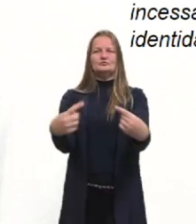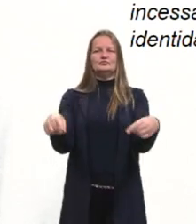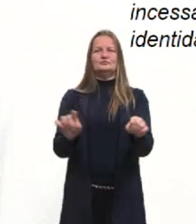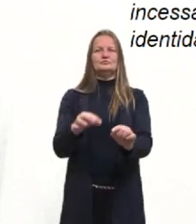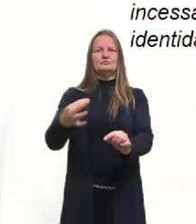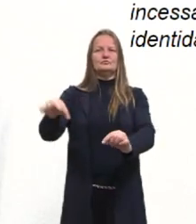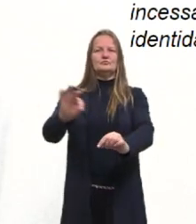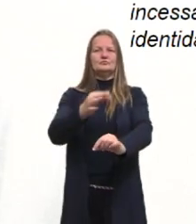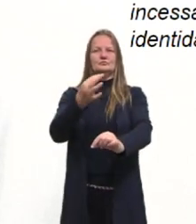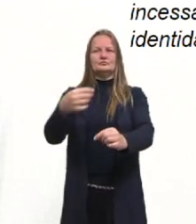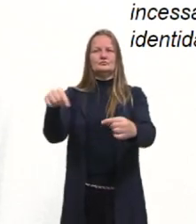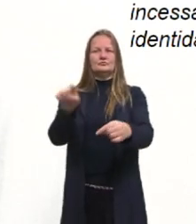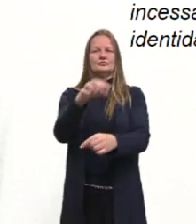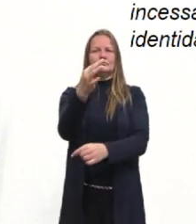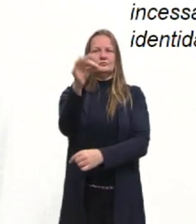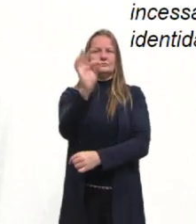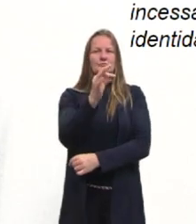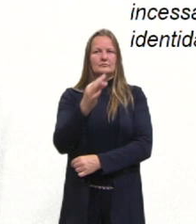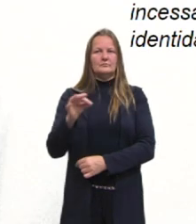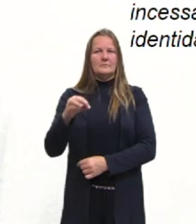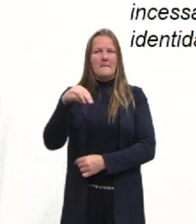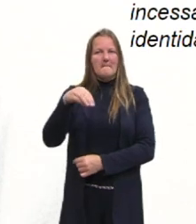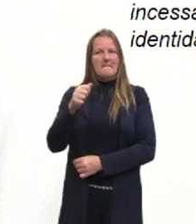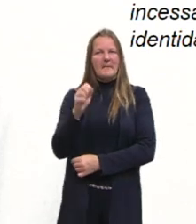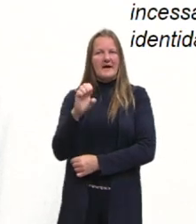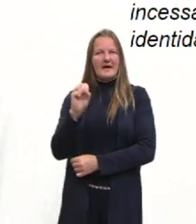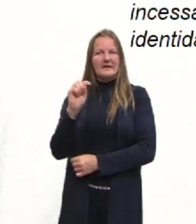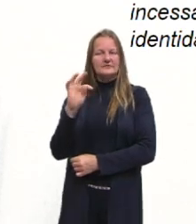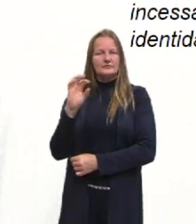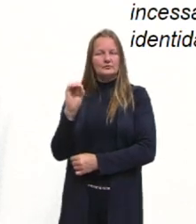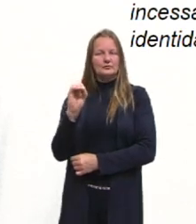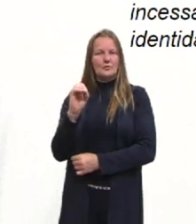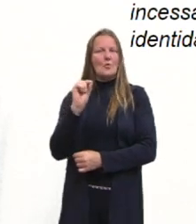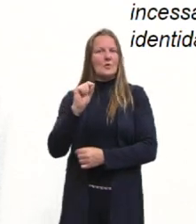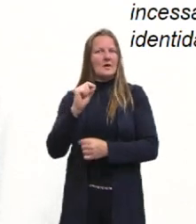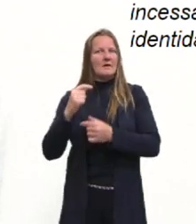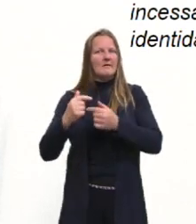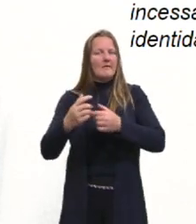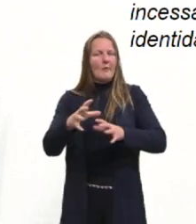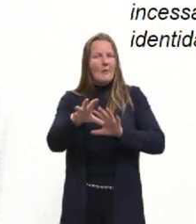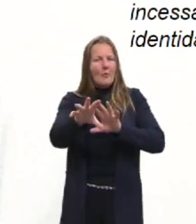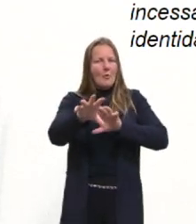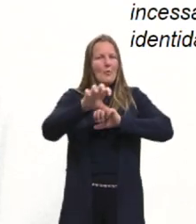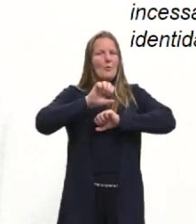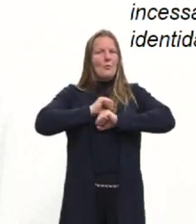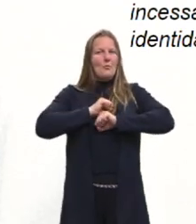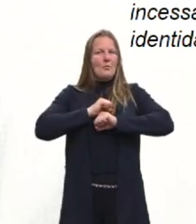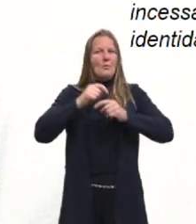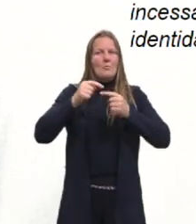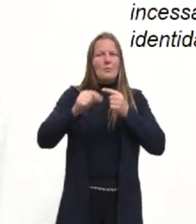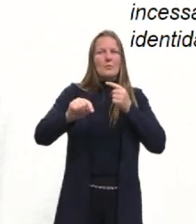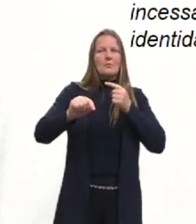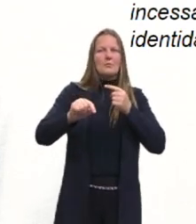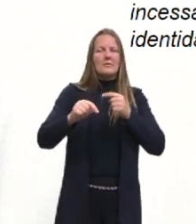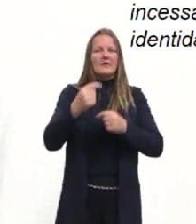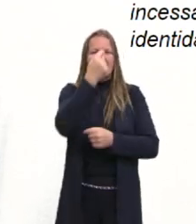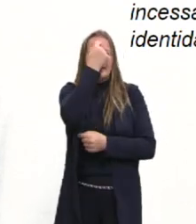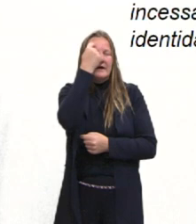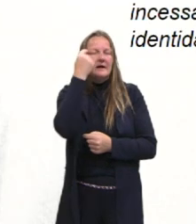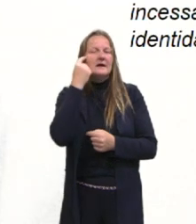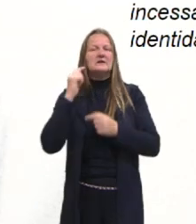que é um grande pesquisador da música, que diz que, como herança da semana, eu citaria a ruptura do academicismo e do